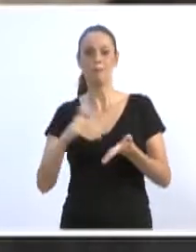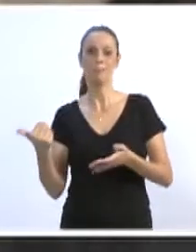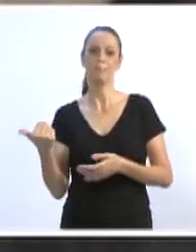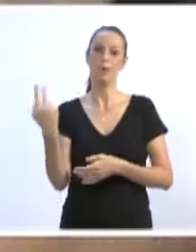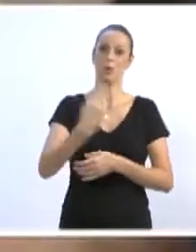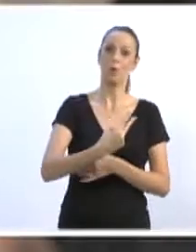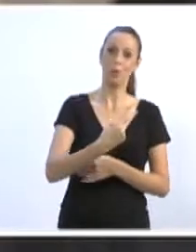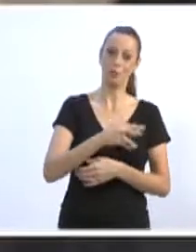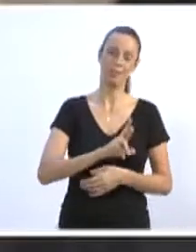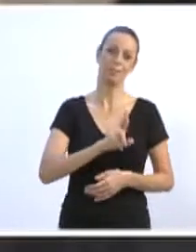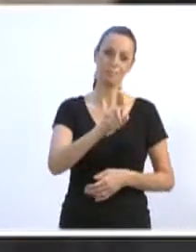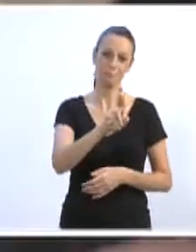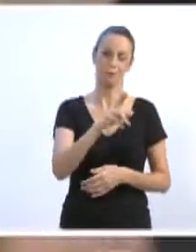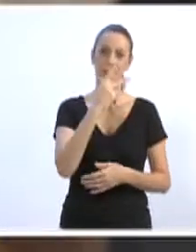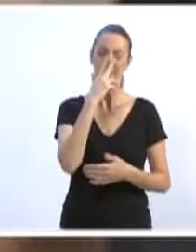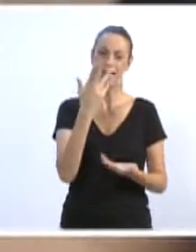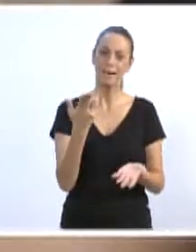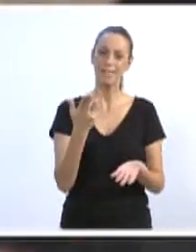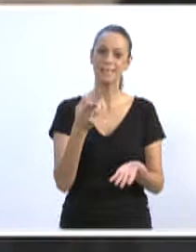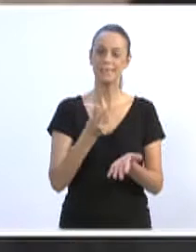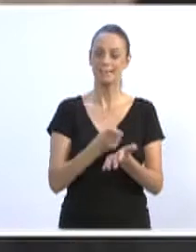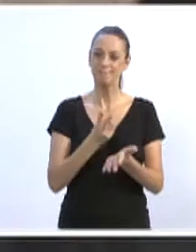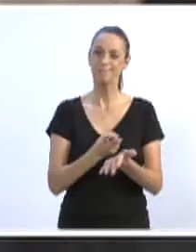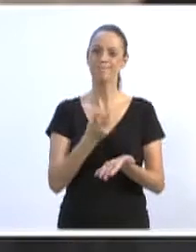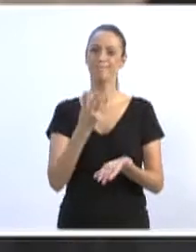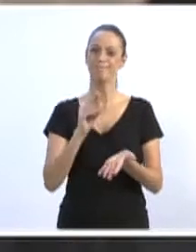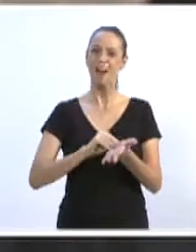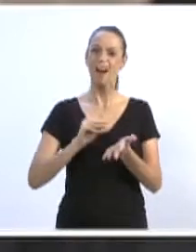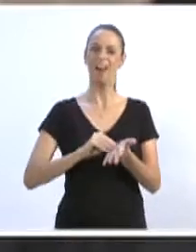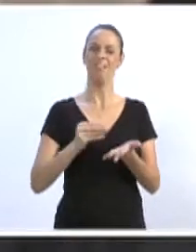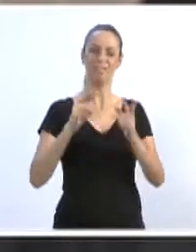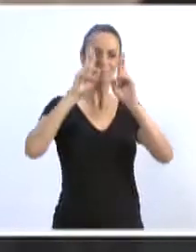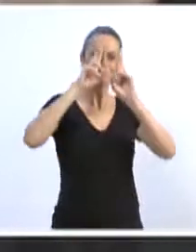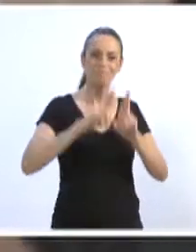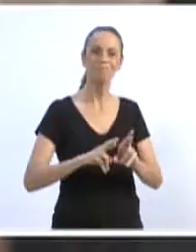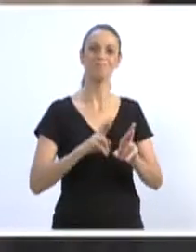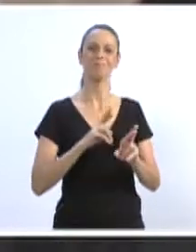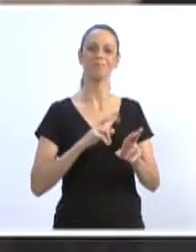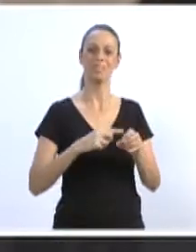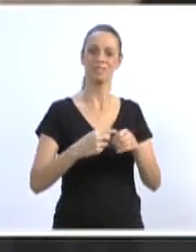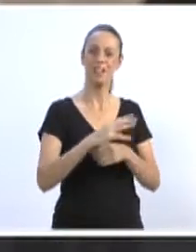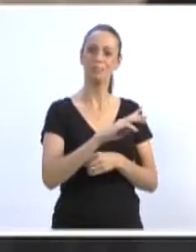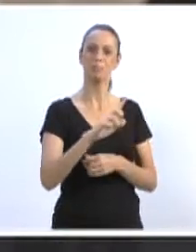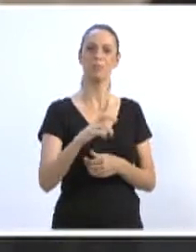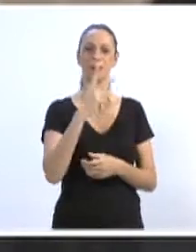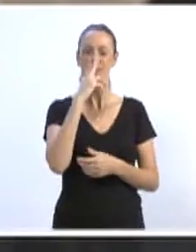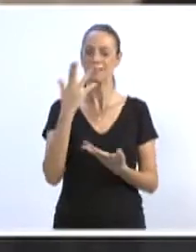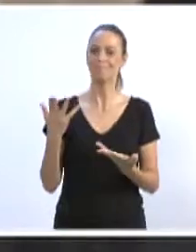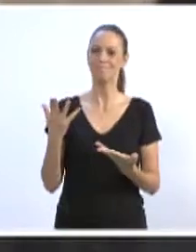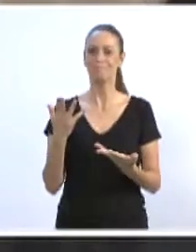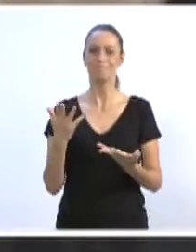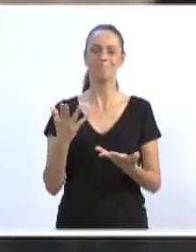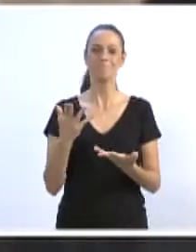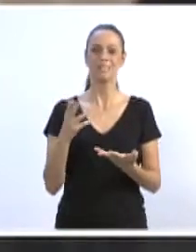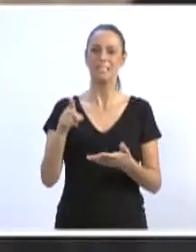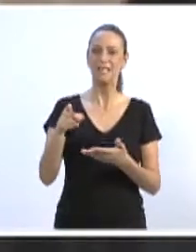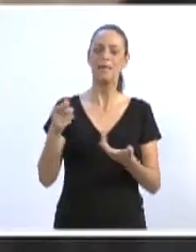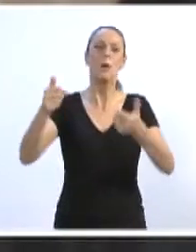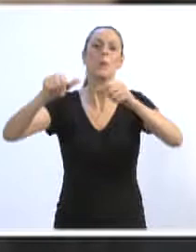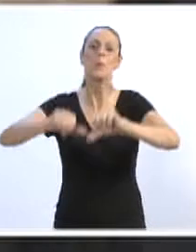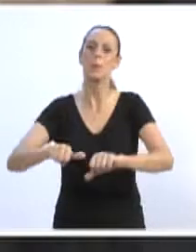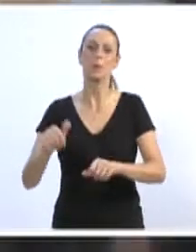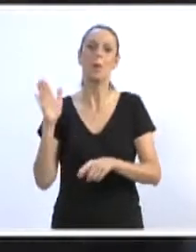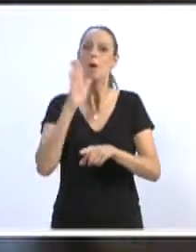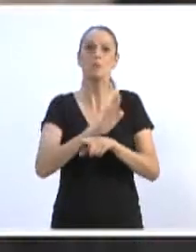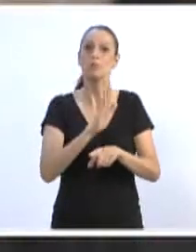falta de respeito por parte deste governo do Estado, ou por este desgoverno do Estado com a nossa cidade, que há muito tempo deixa a desejar em termos de segurança. Não pude